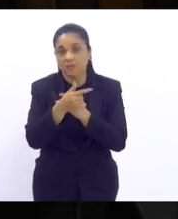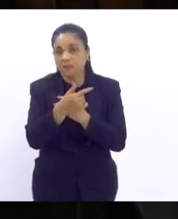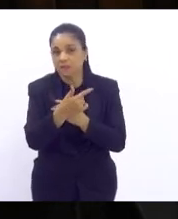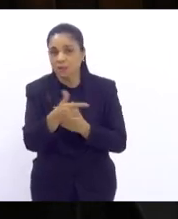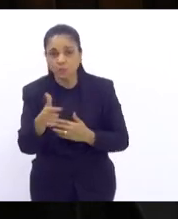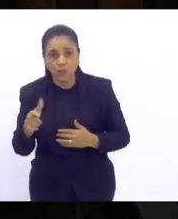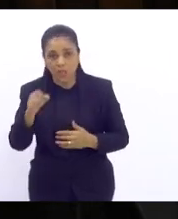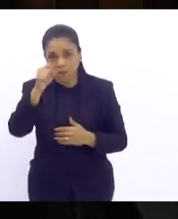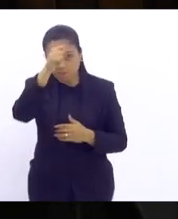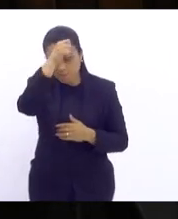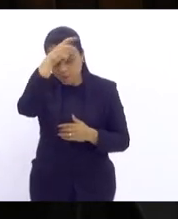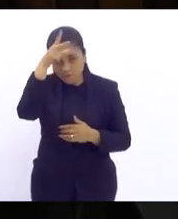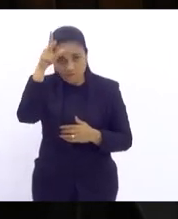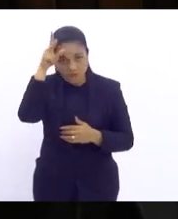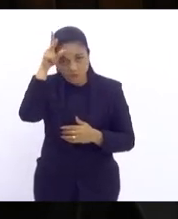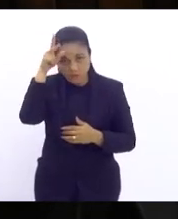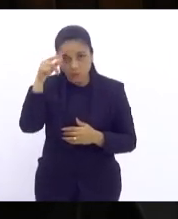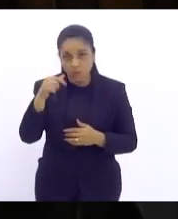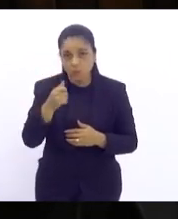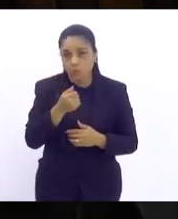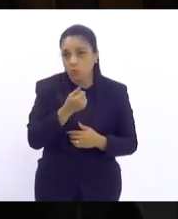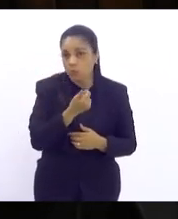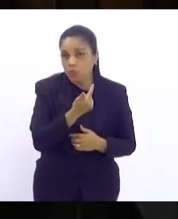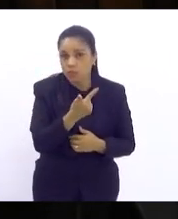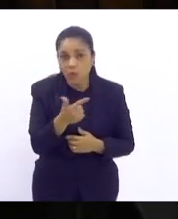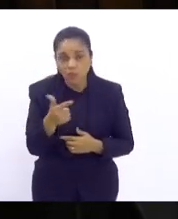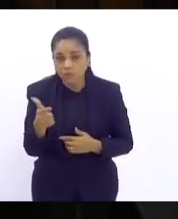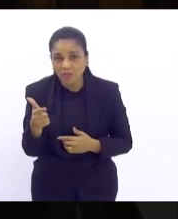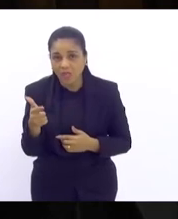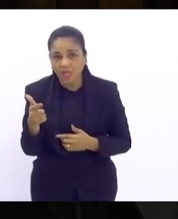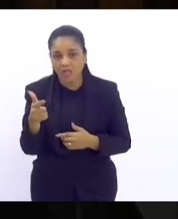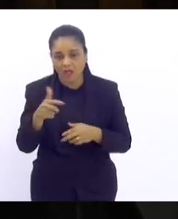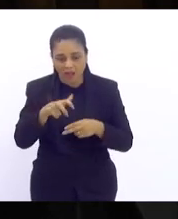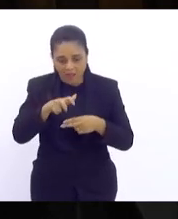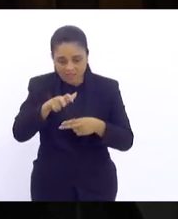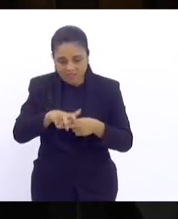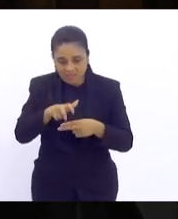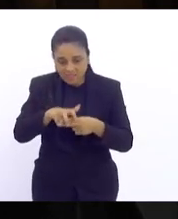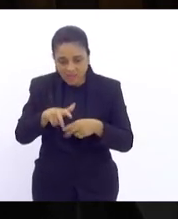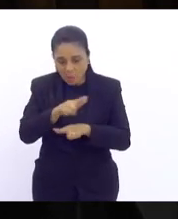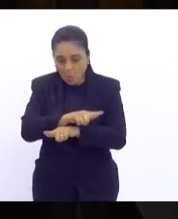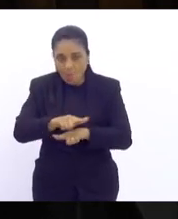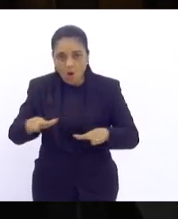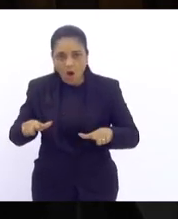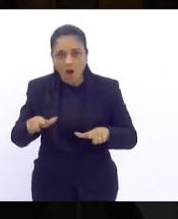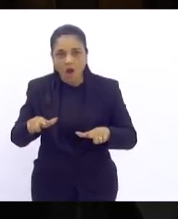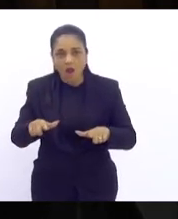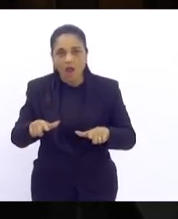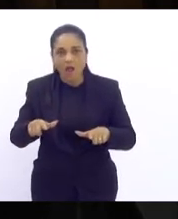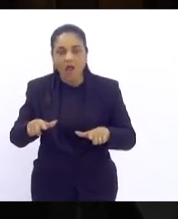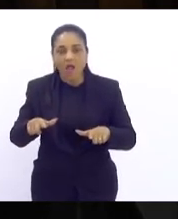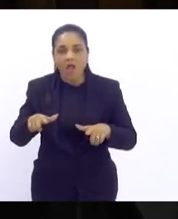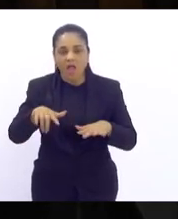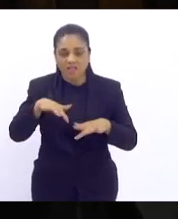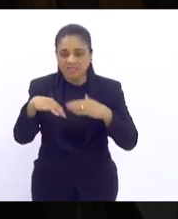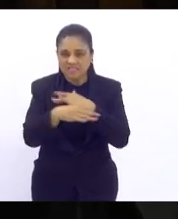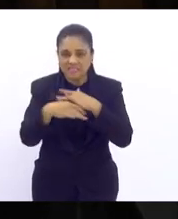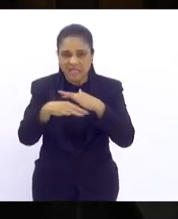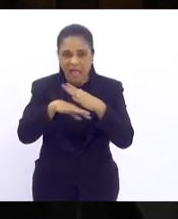a cadeira está vazia a desordem urbana é notória